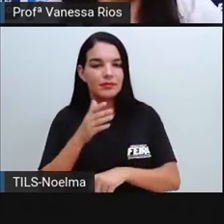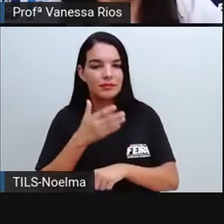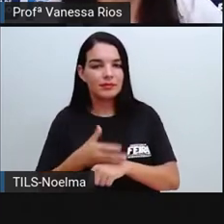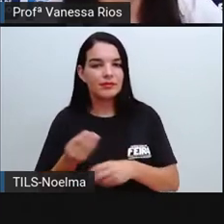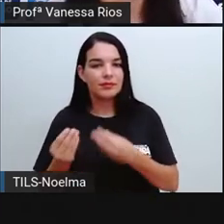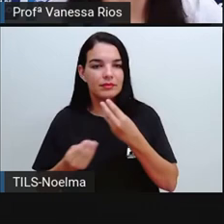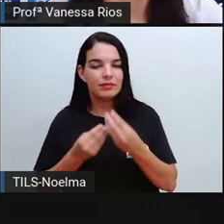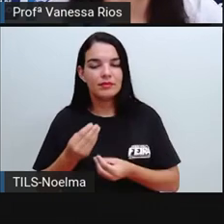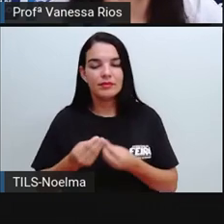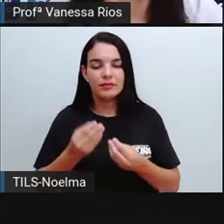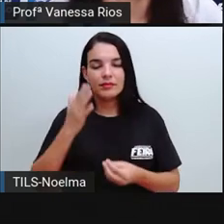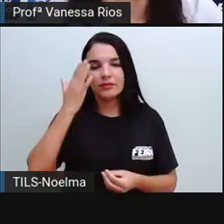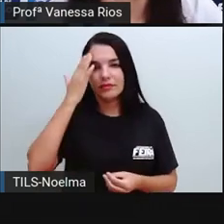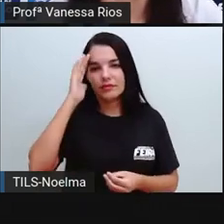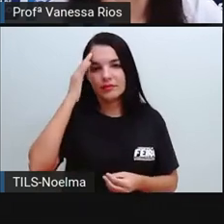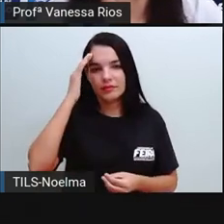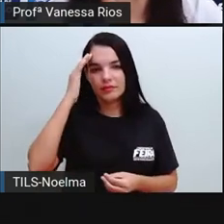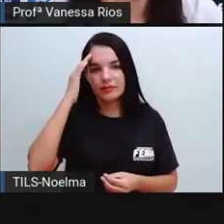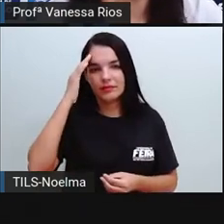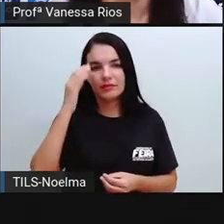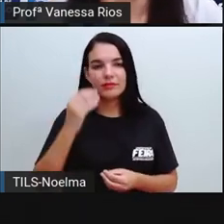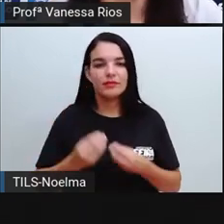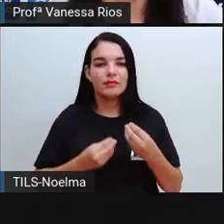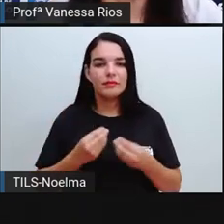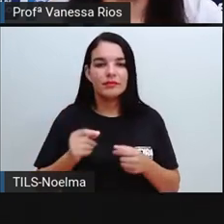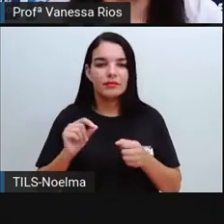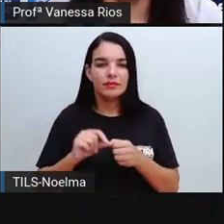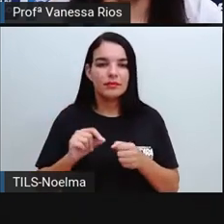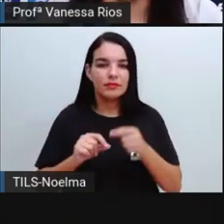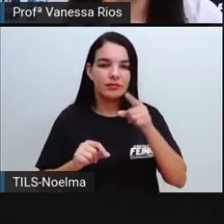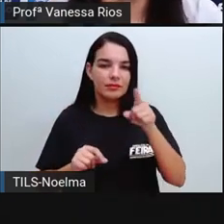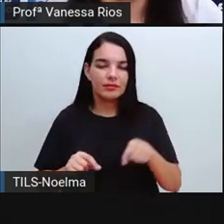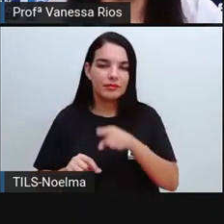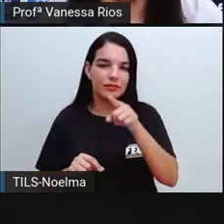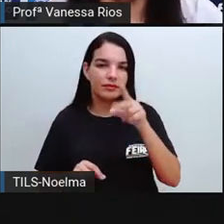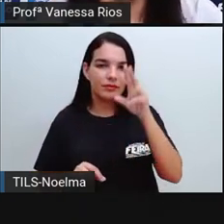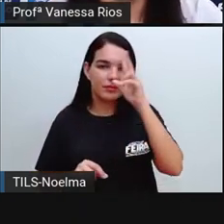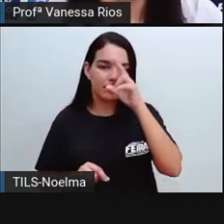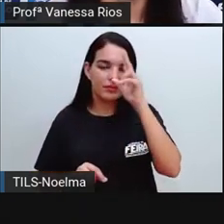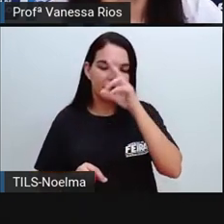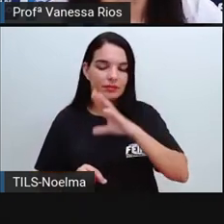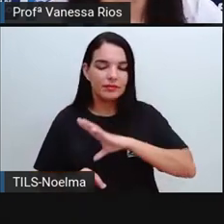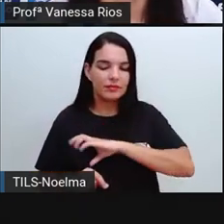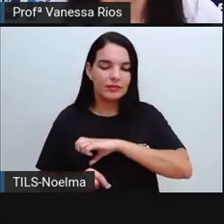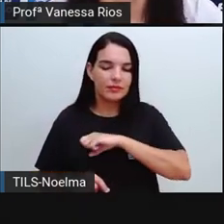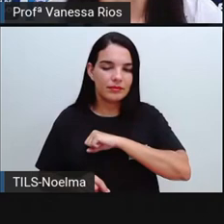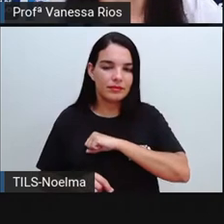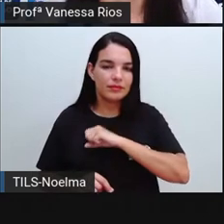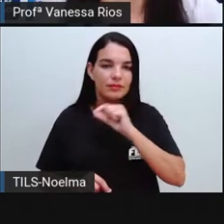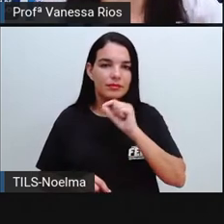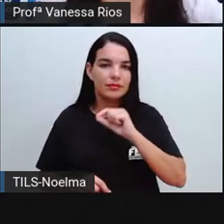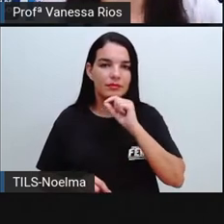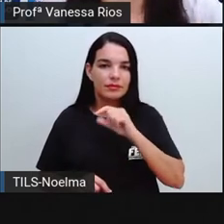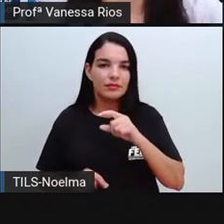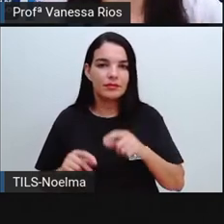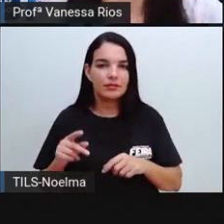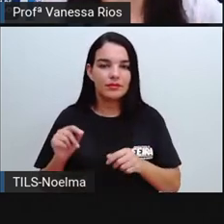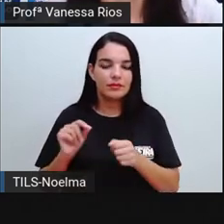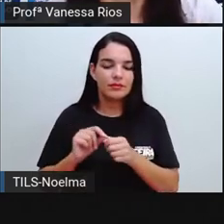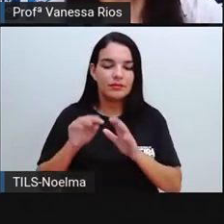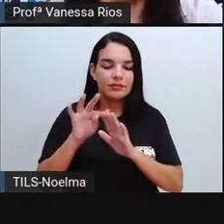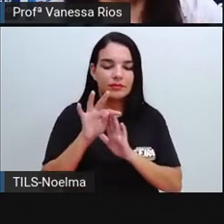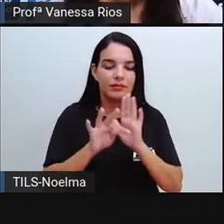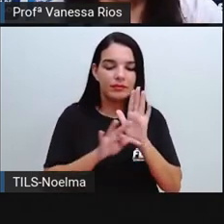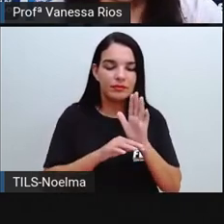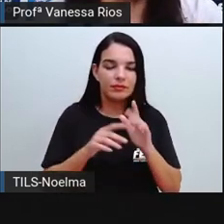lidar com esse processo, com essa situação. Estão lembrados aí que a proposta da videoaula de hoje é produzir